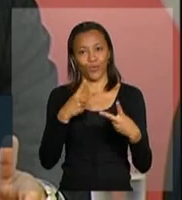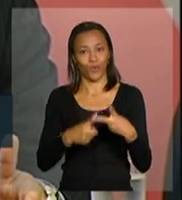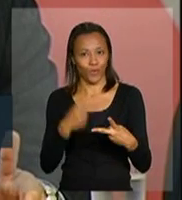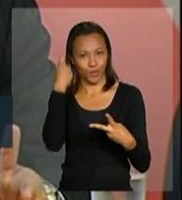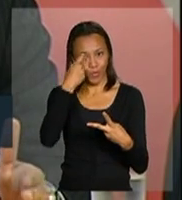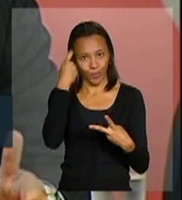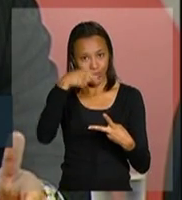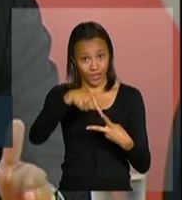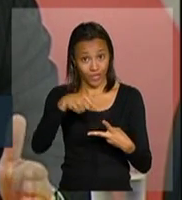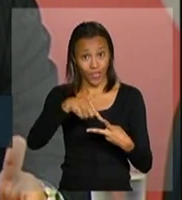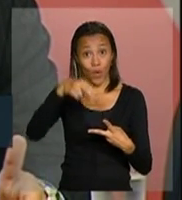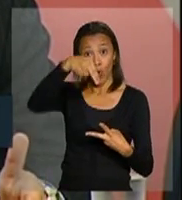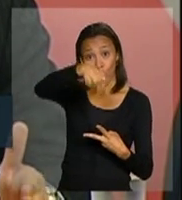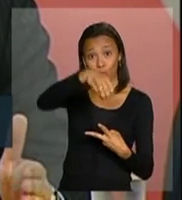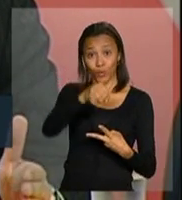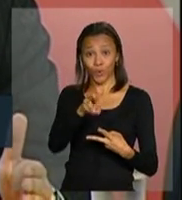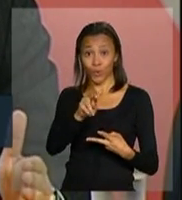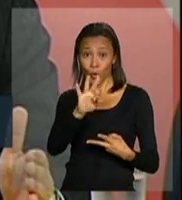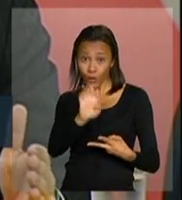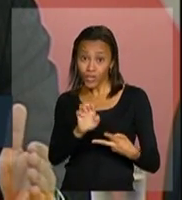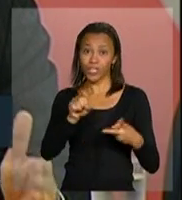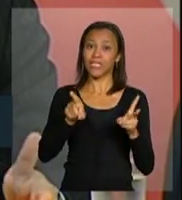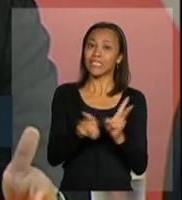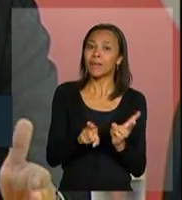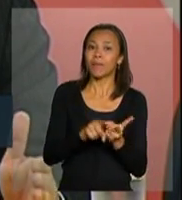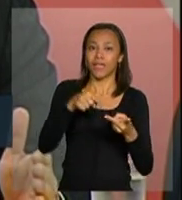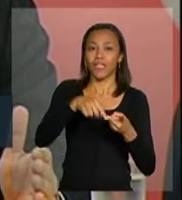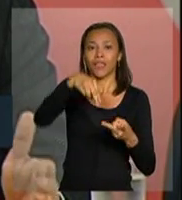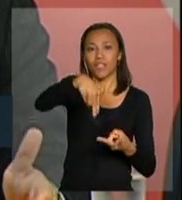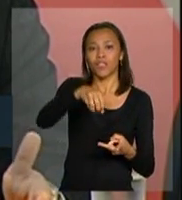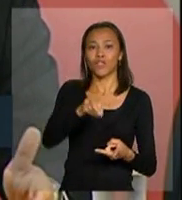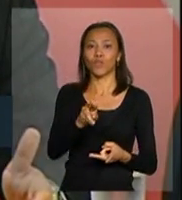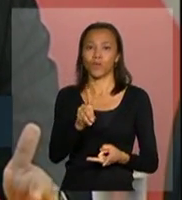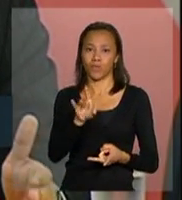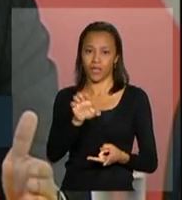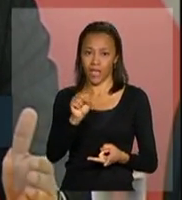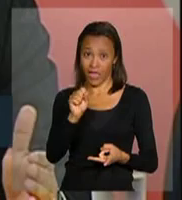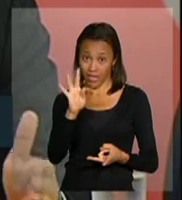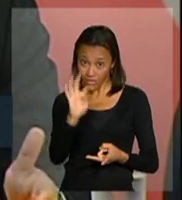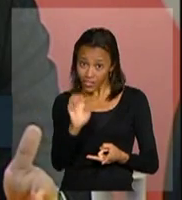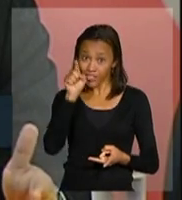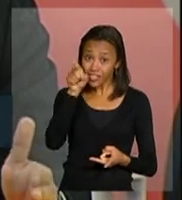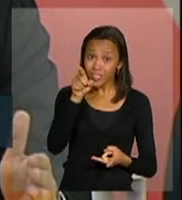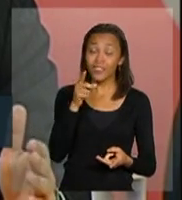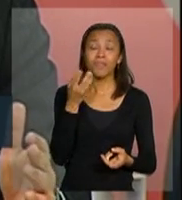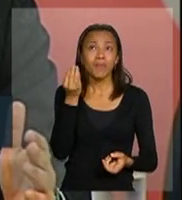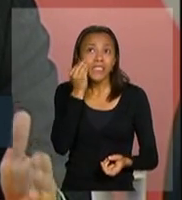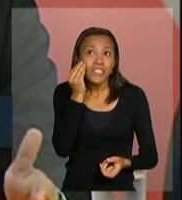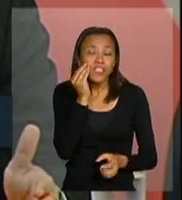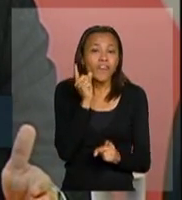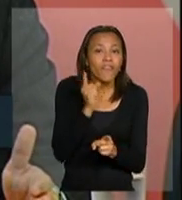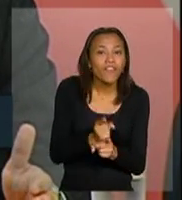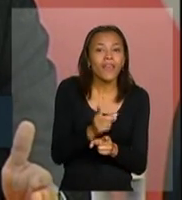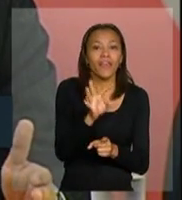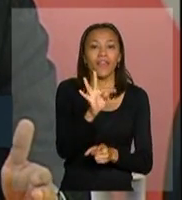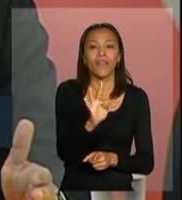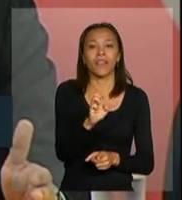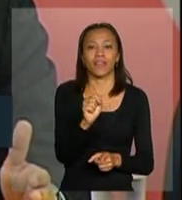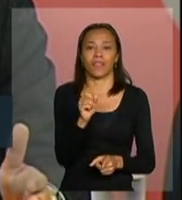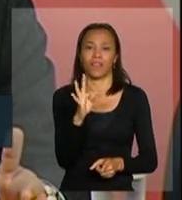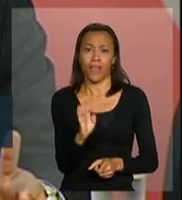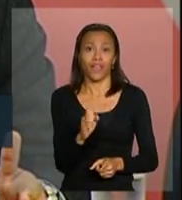disse. Em relação ao norte e nordeste, reforçarmos, por um lado, a capacidade de testagem, detecção precoce,